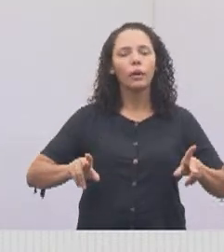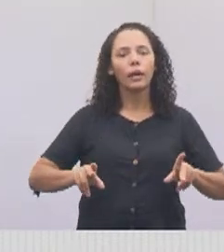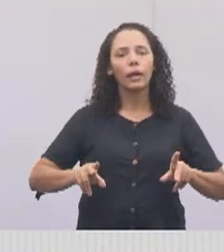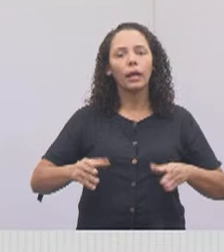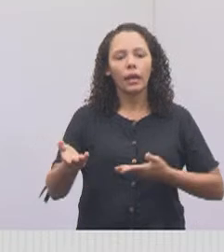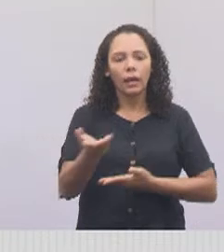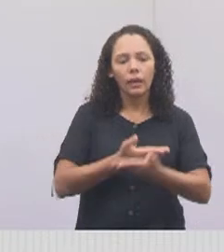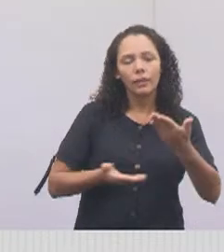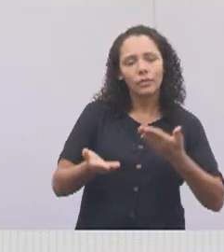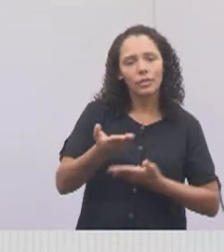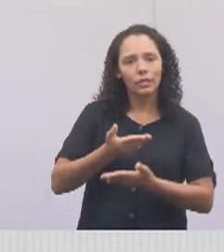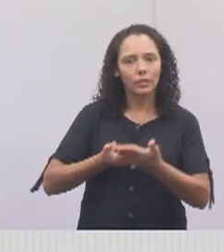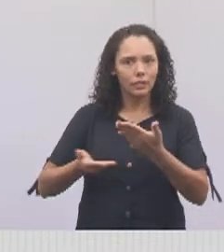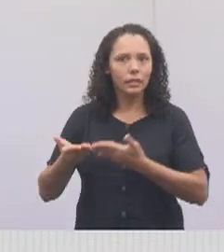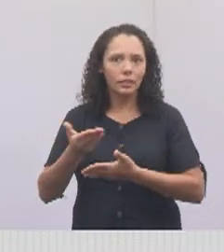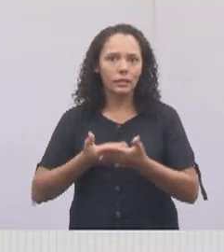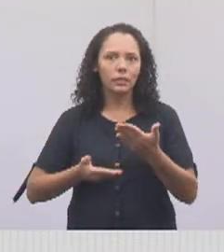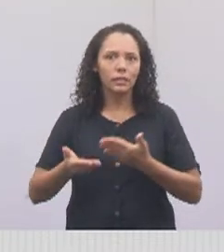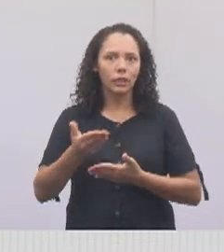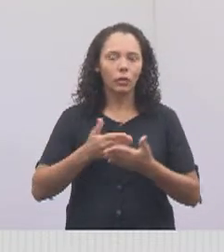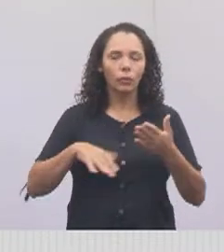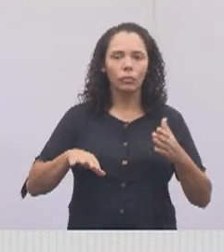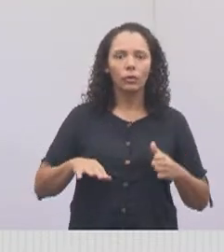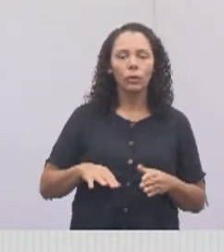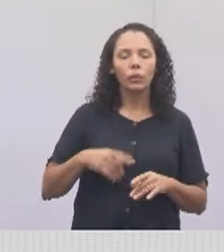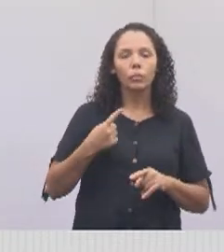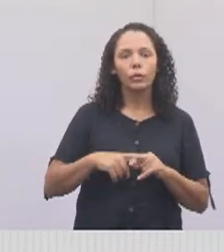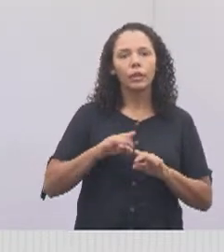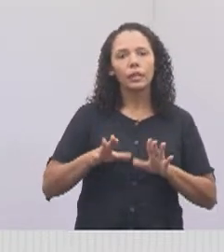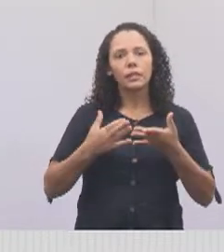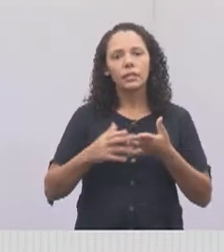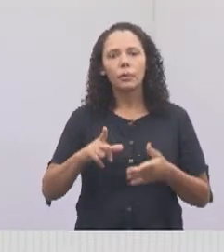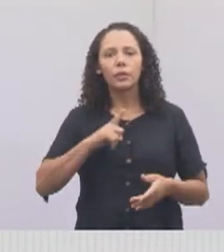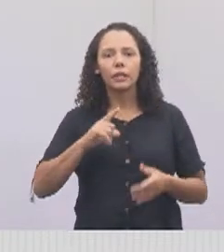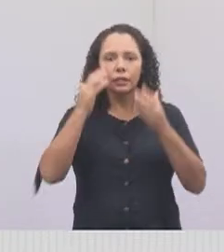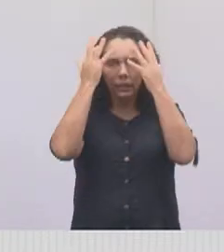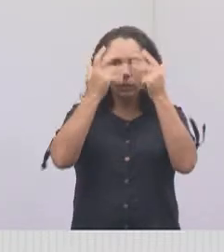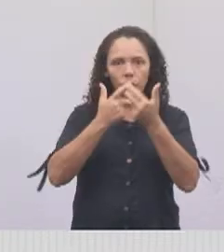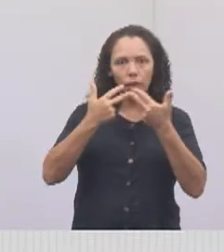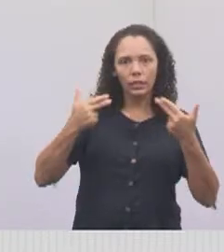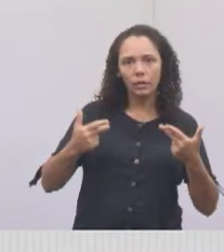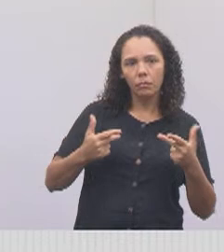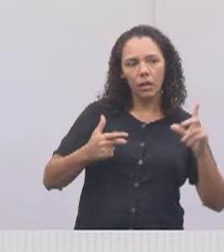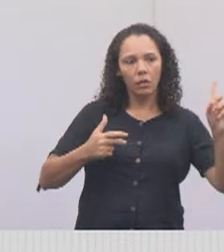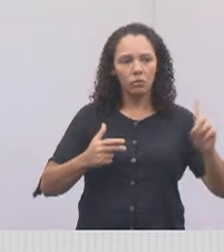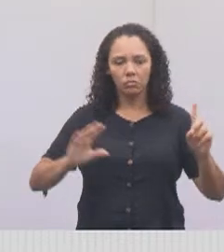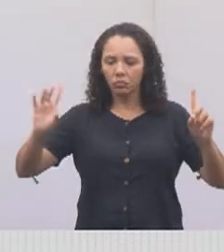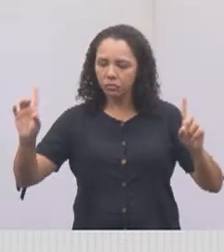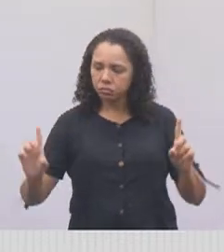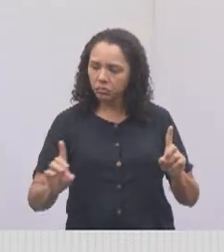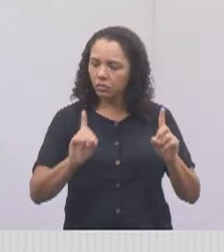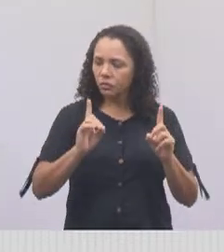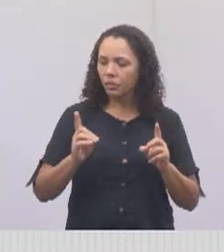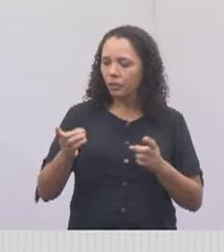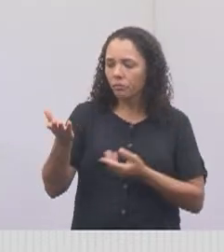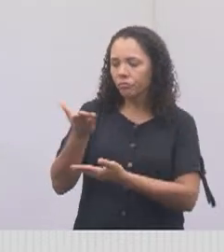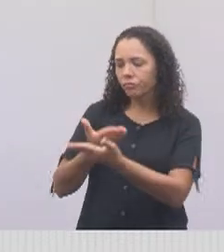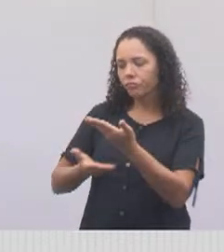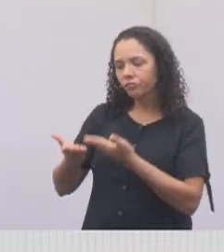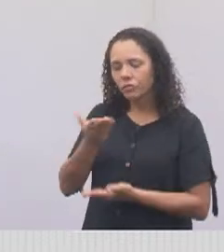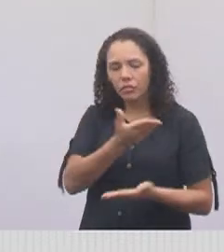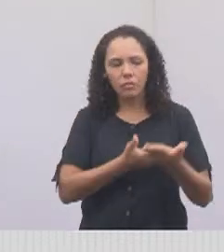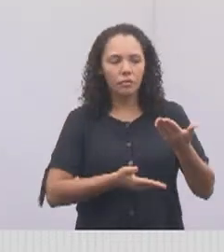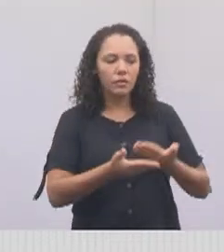socialização entre as pessoas, porque sempre quando você está com o animal, o outro quer ver seu animal, você acaba fazendo amizade, uma socialização entre os